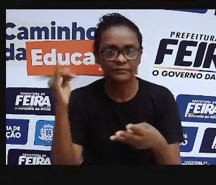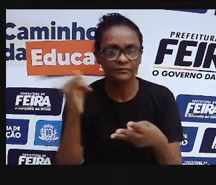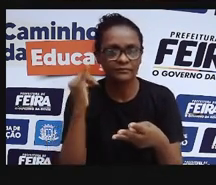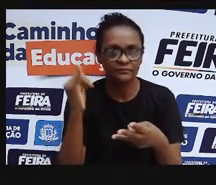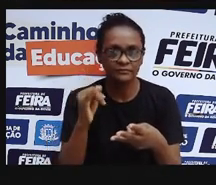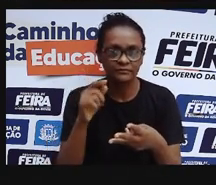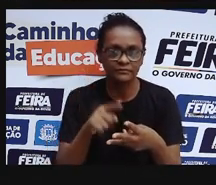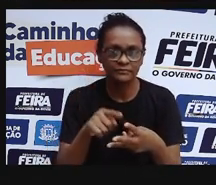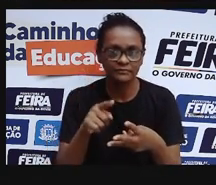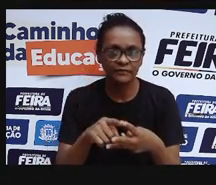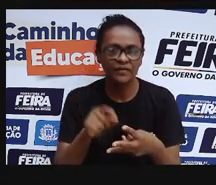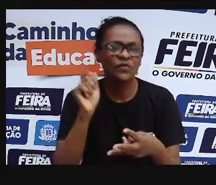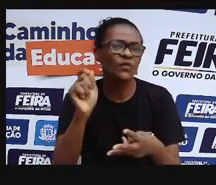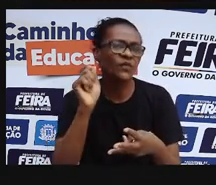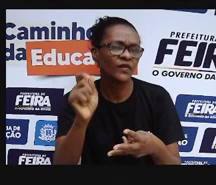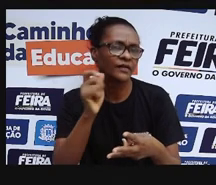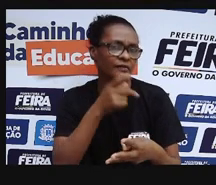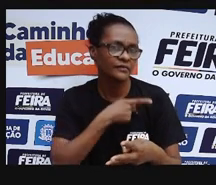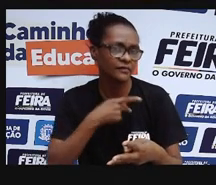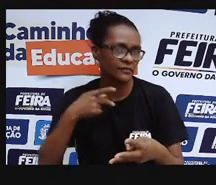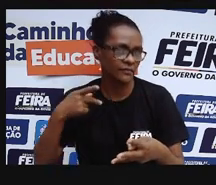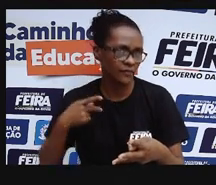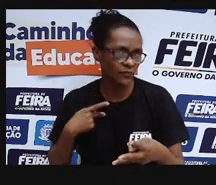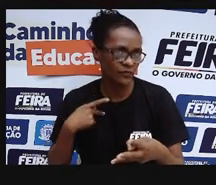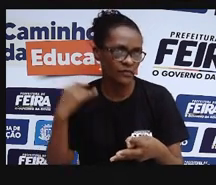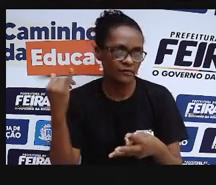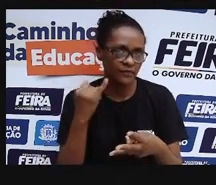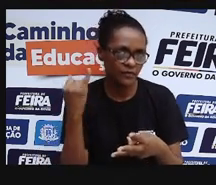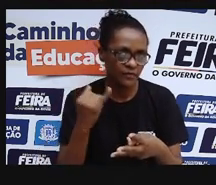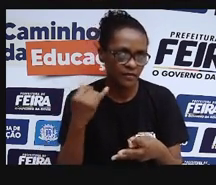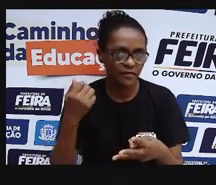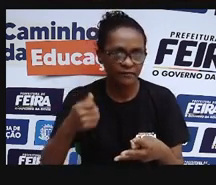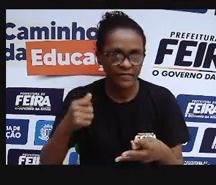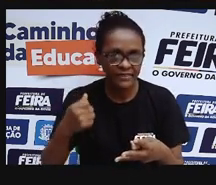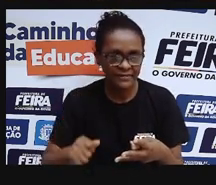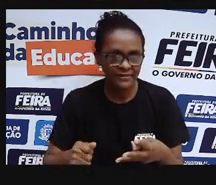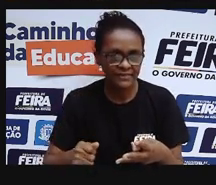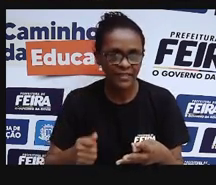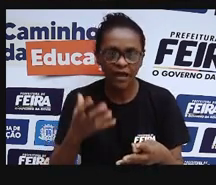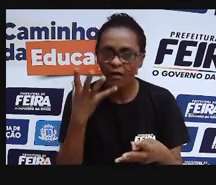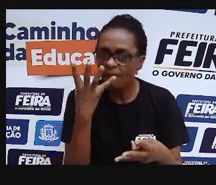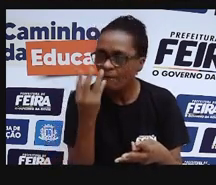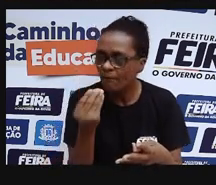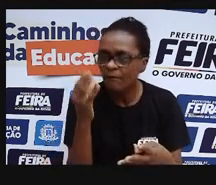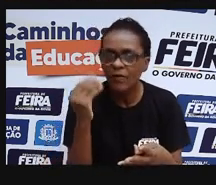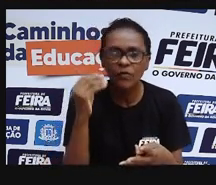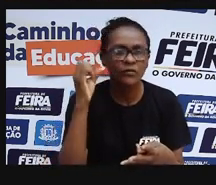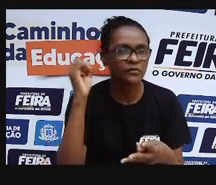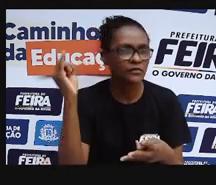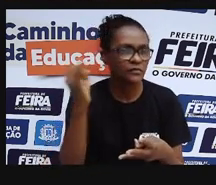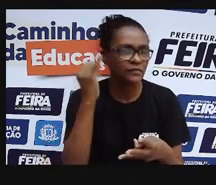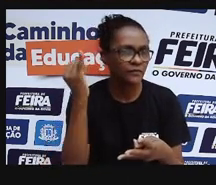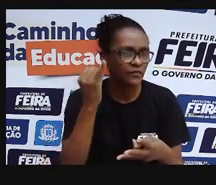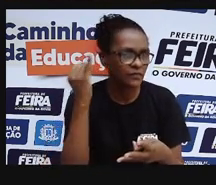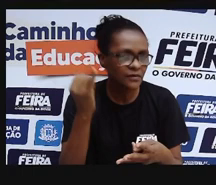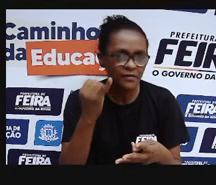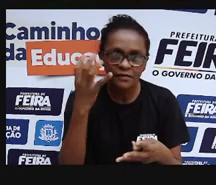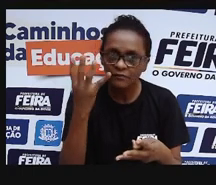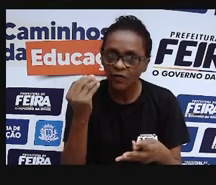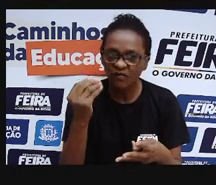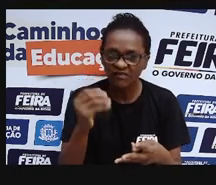né? O conceito de saúde. Por que o conceito de saúde? A gente viu que saúde é muito mais do que a ausência de doenças.